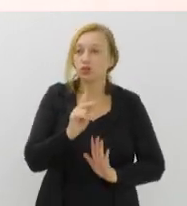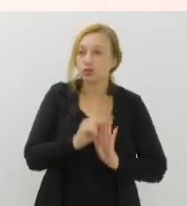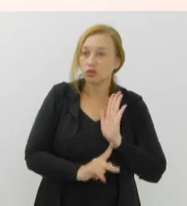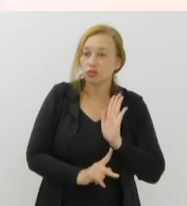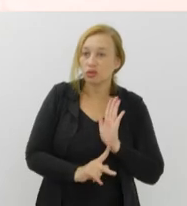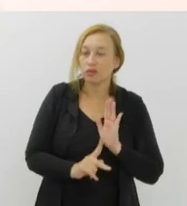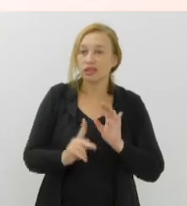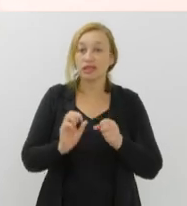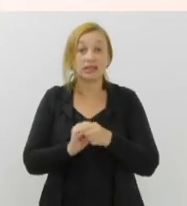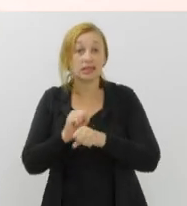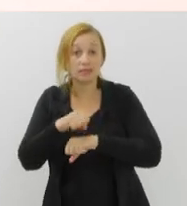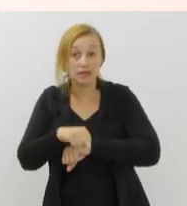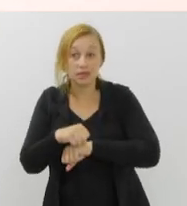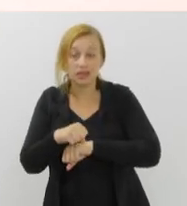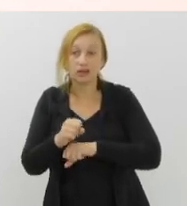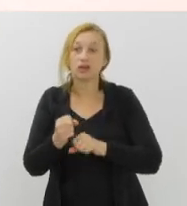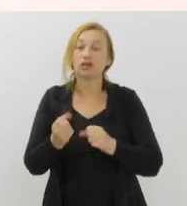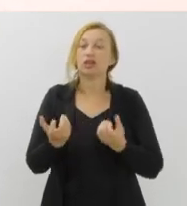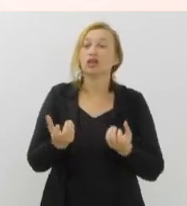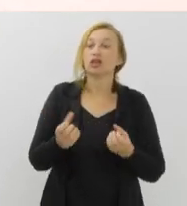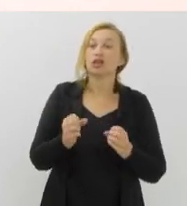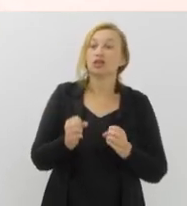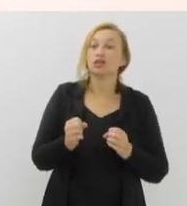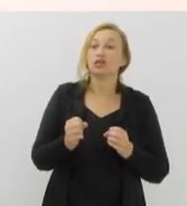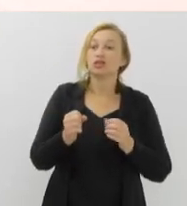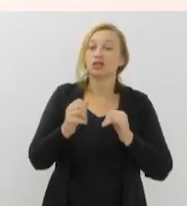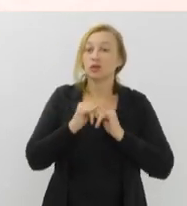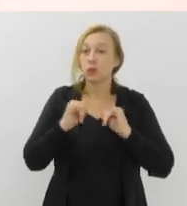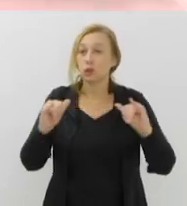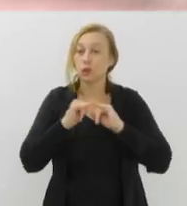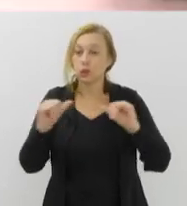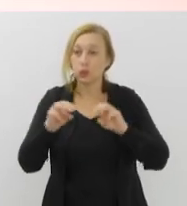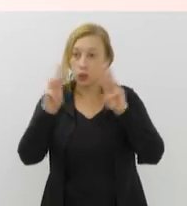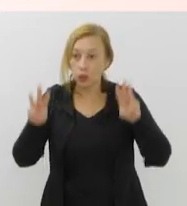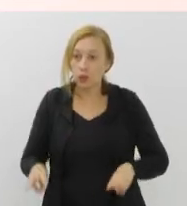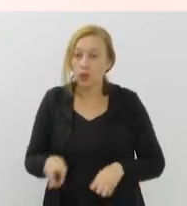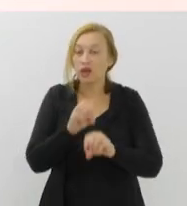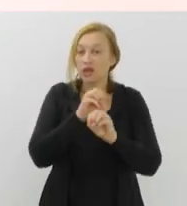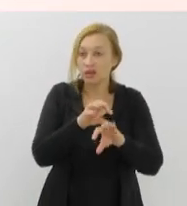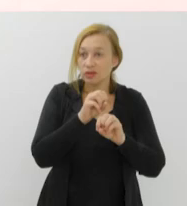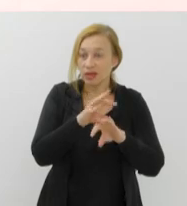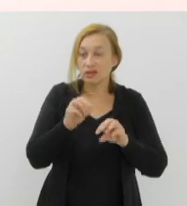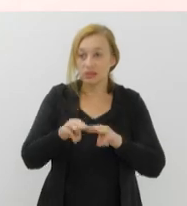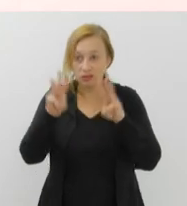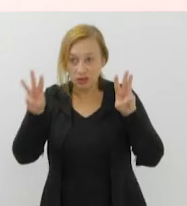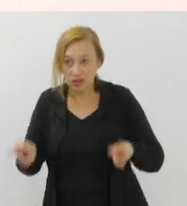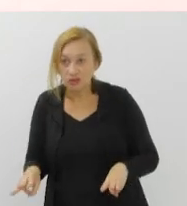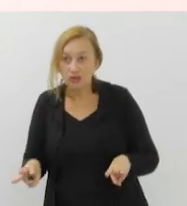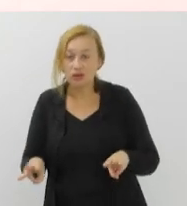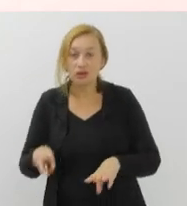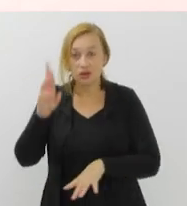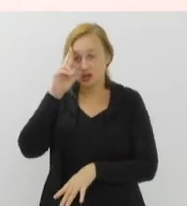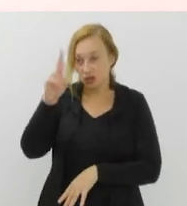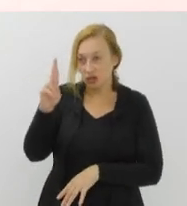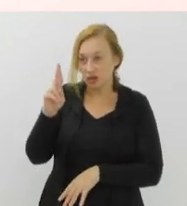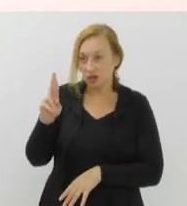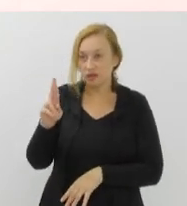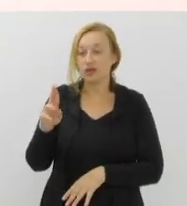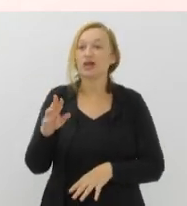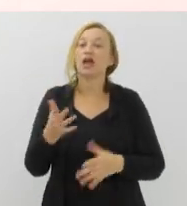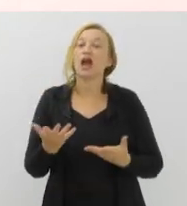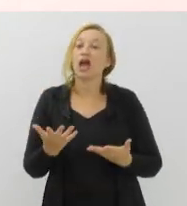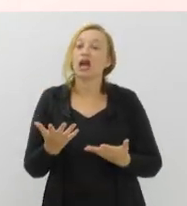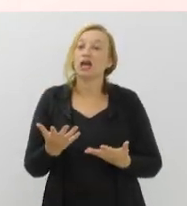seminários, de publicações dos museus, da educação museal, que é o carro-chefe dos museus. Os museus trabalham